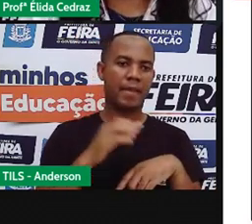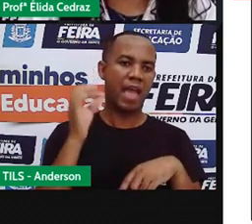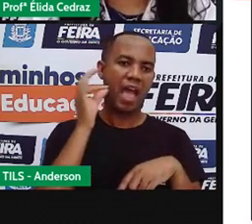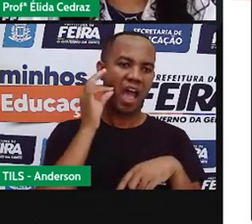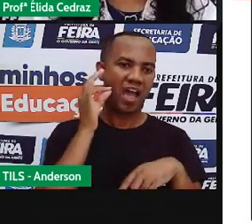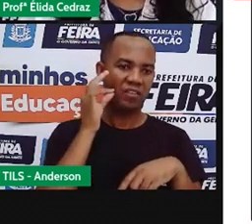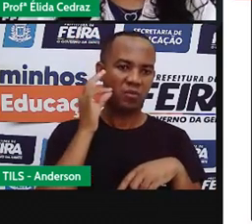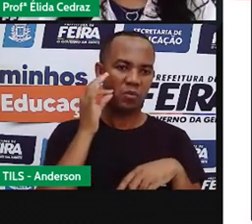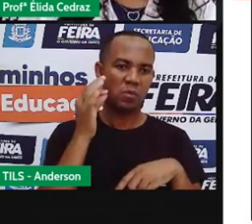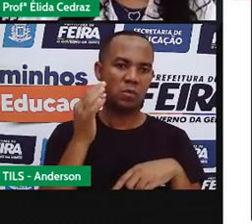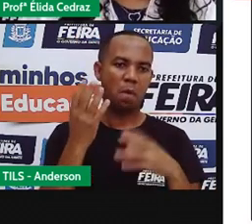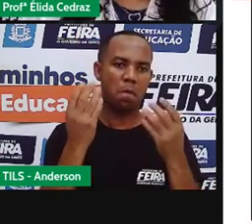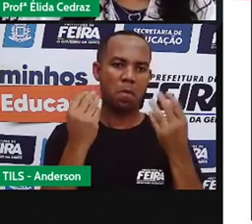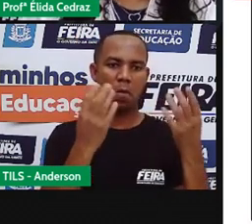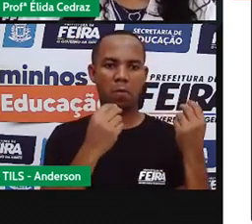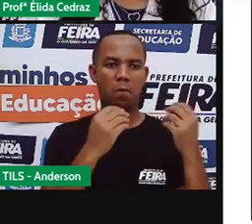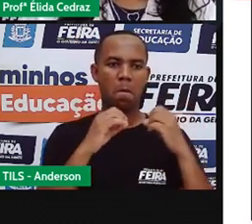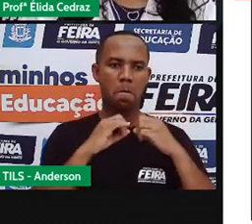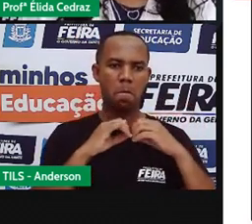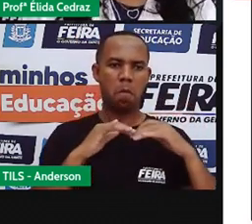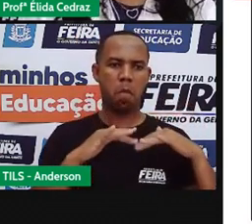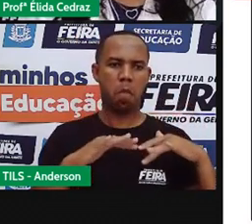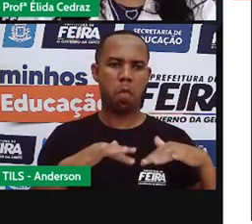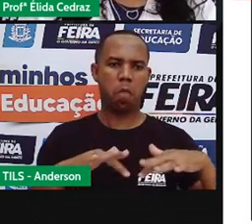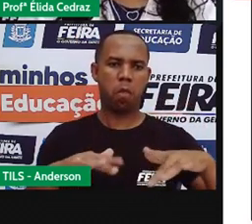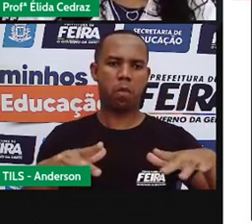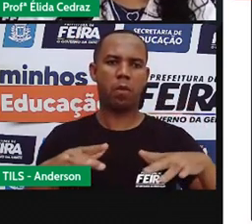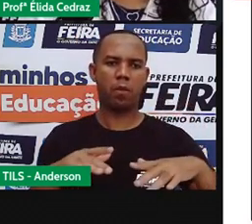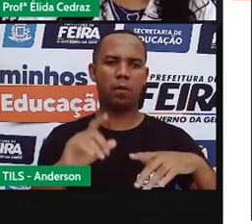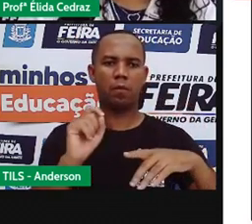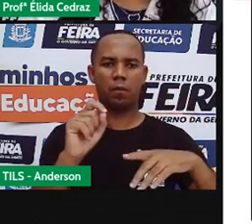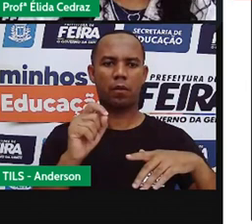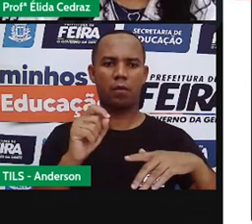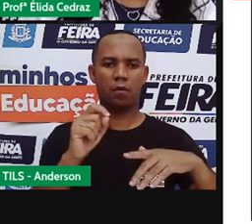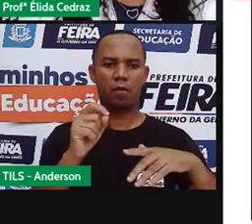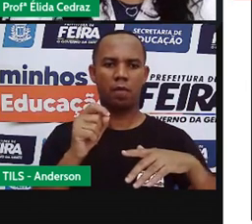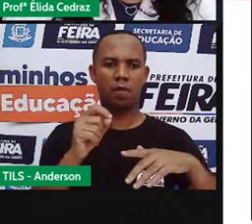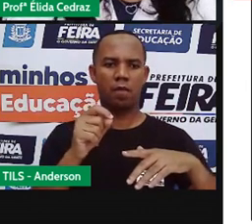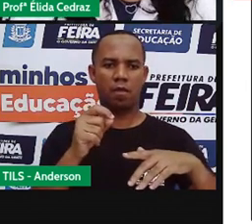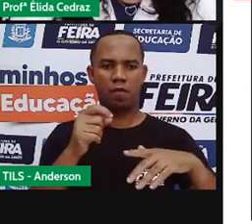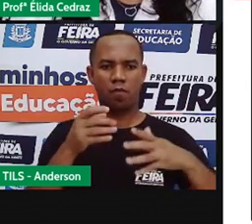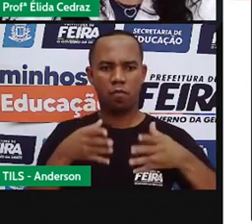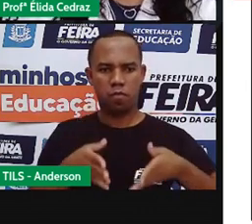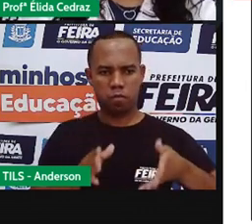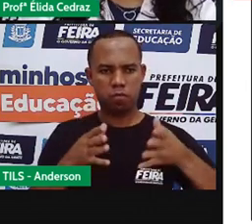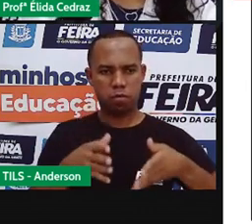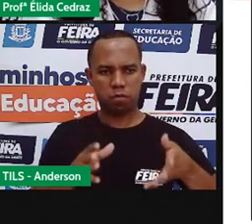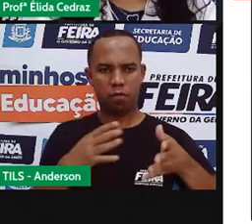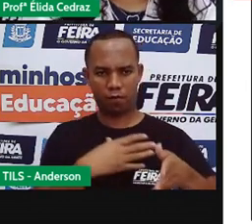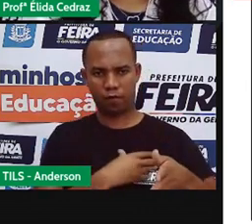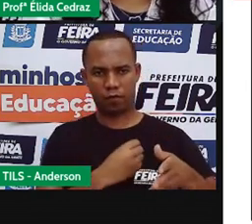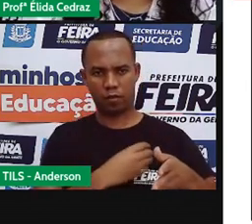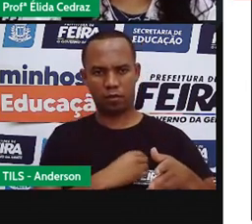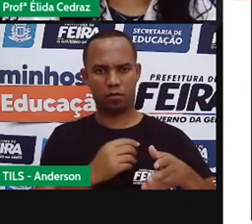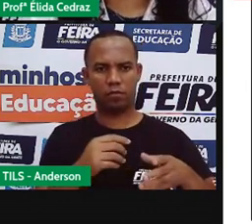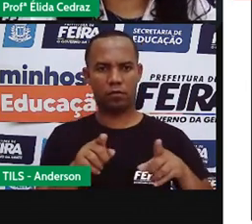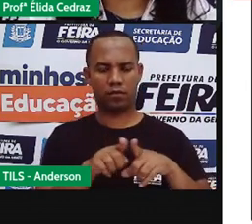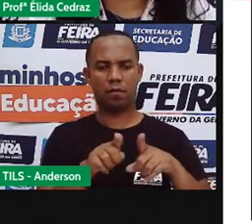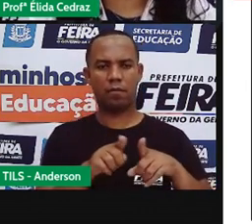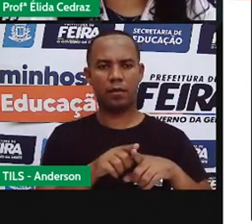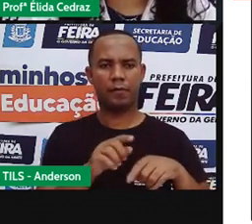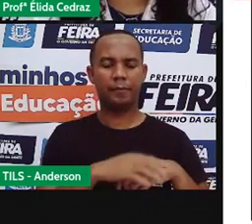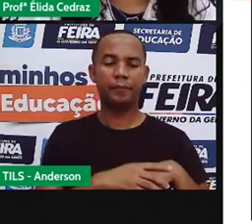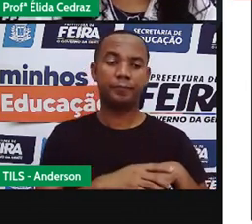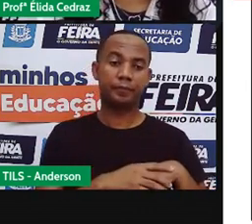destacou, você já conhece. Essa é a manchete. Ela é aquela que chama a atenção. Quando